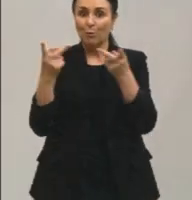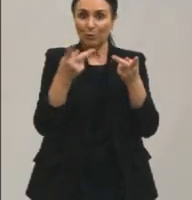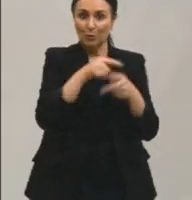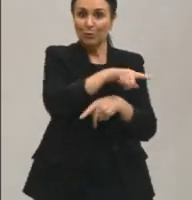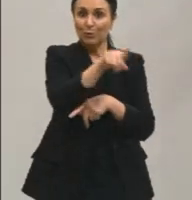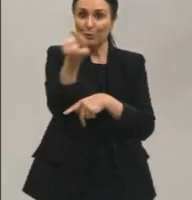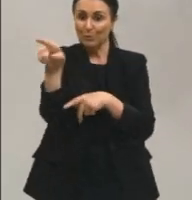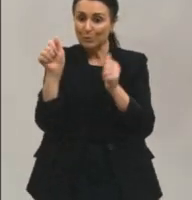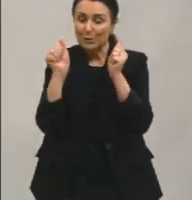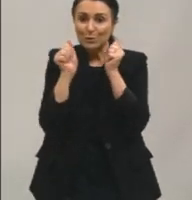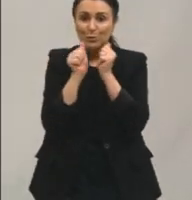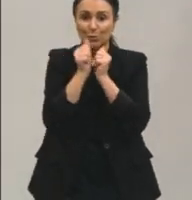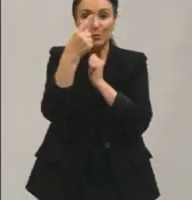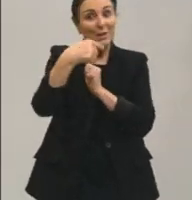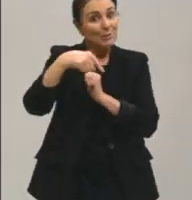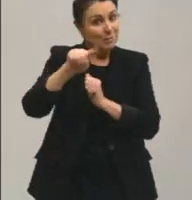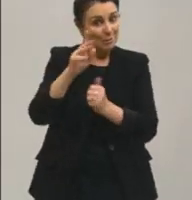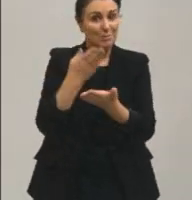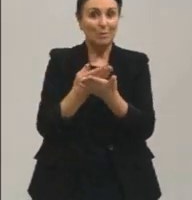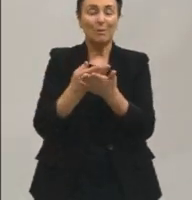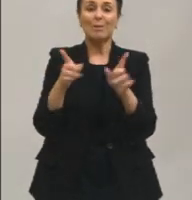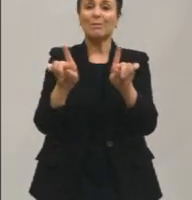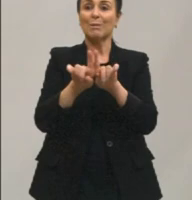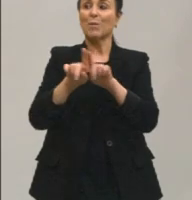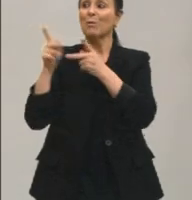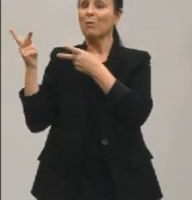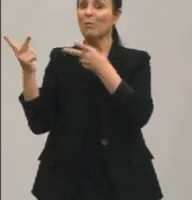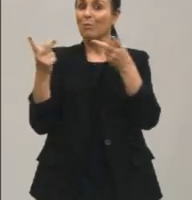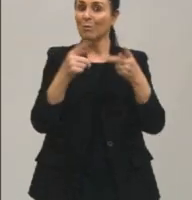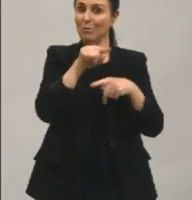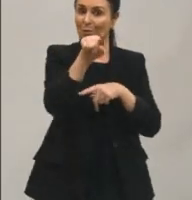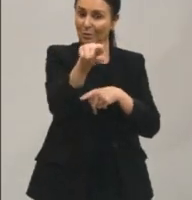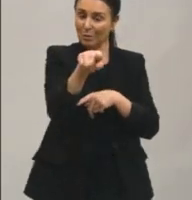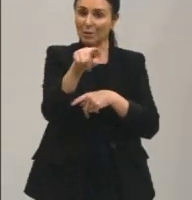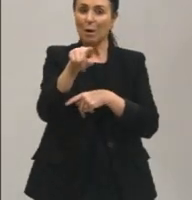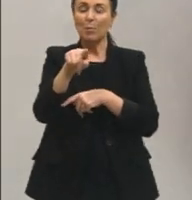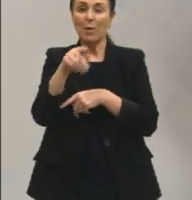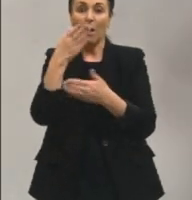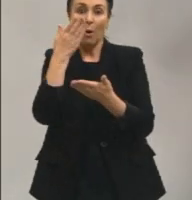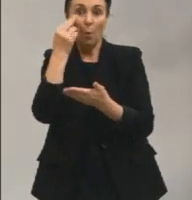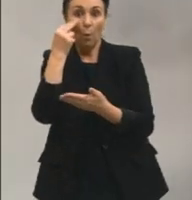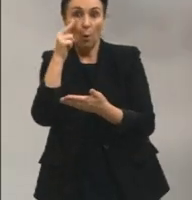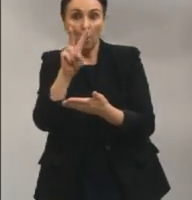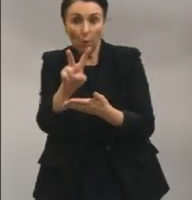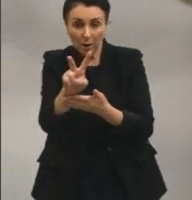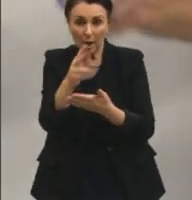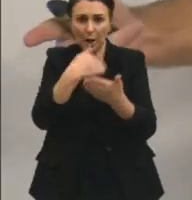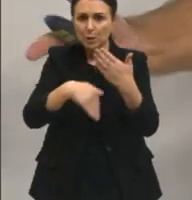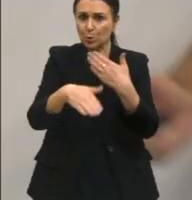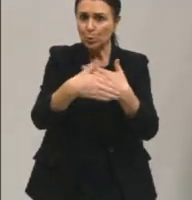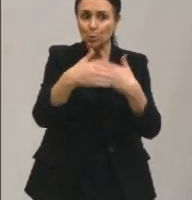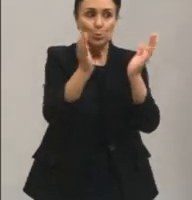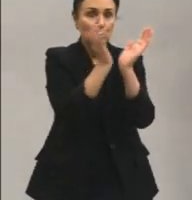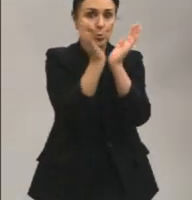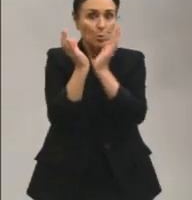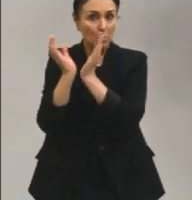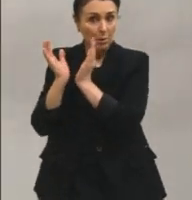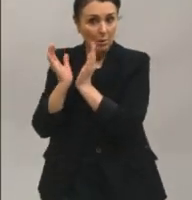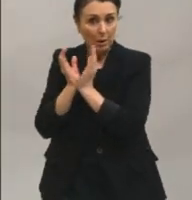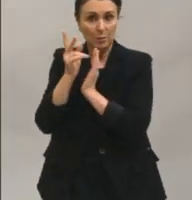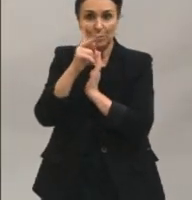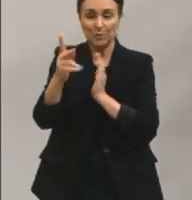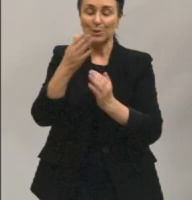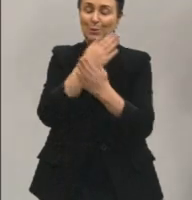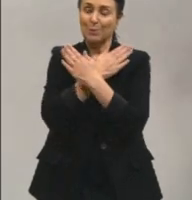para nos acompanhar nas próximas aulas, convido você também para assistirem às aulas de todos os demais colegas, fica um